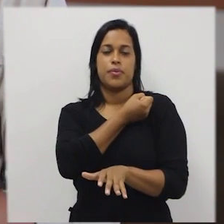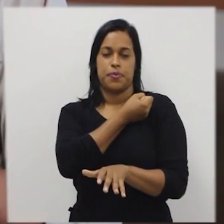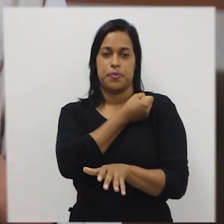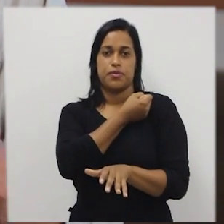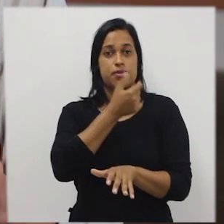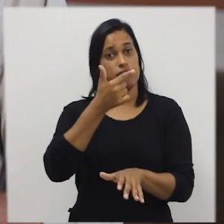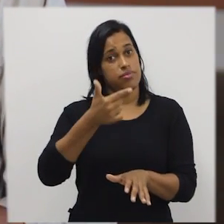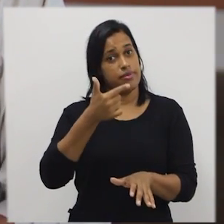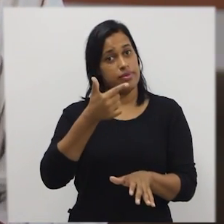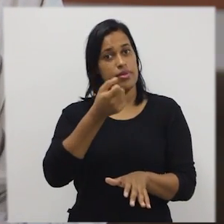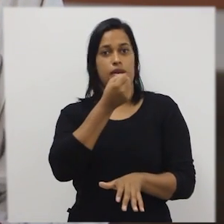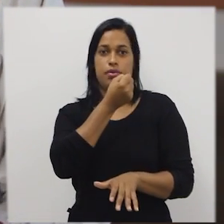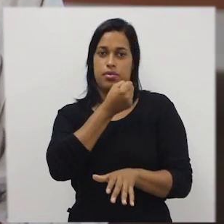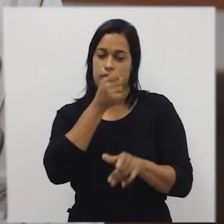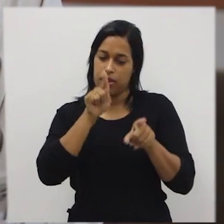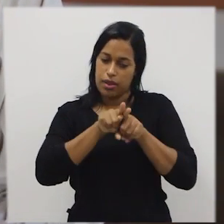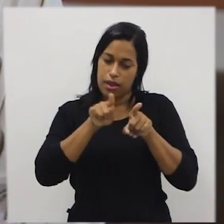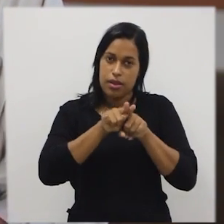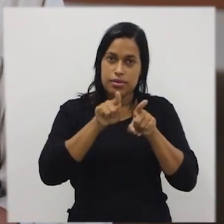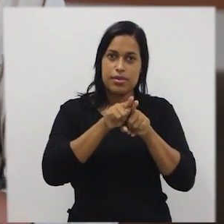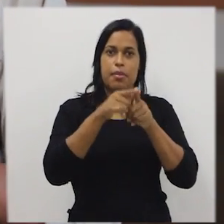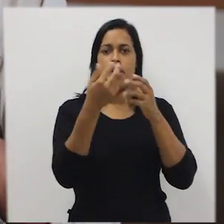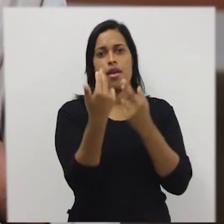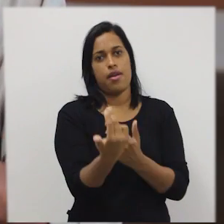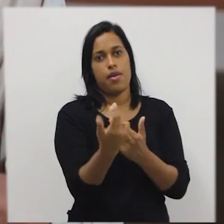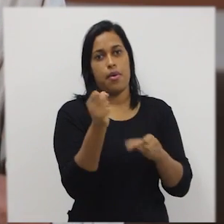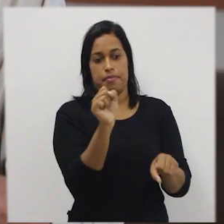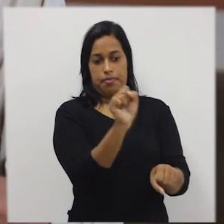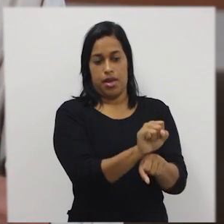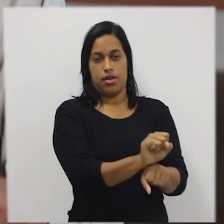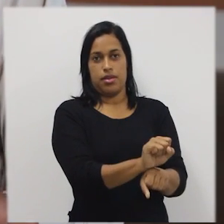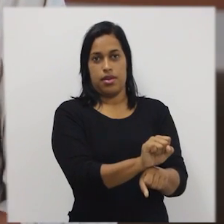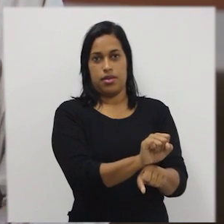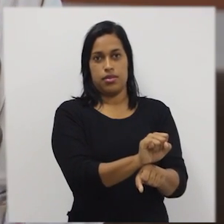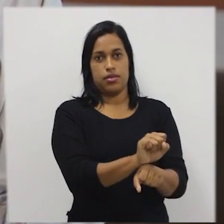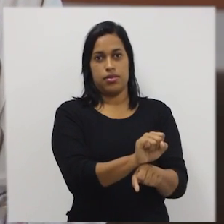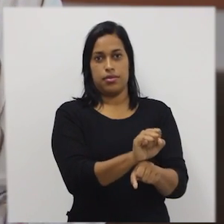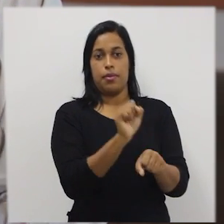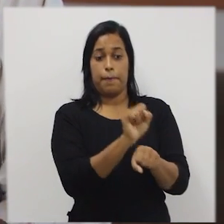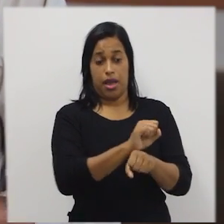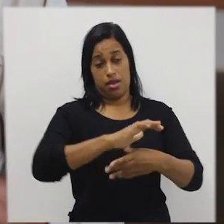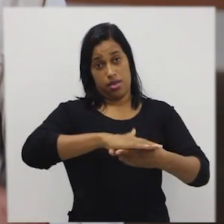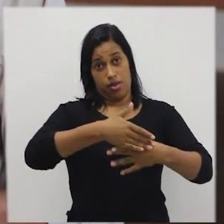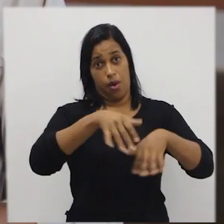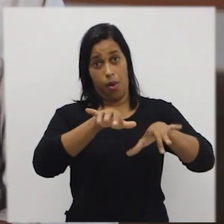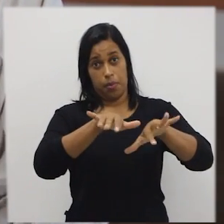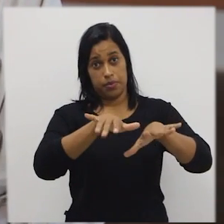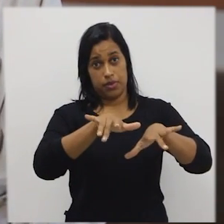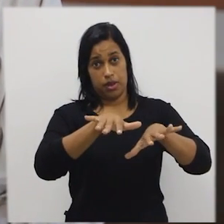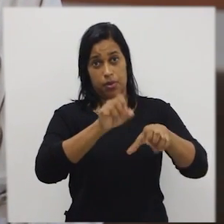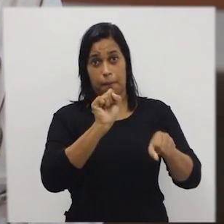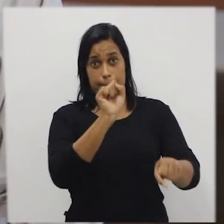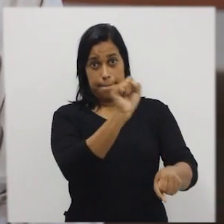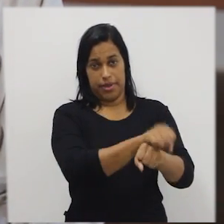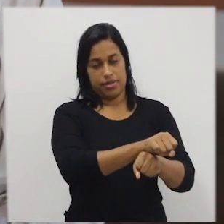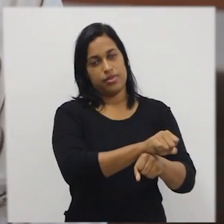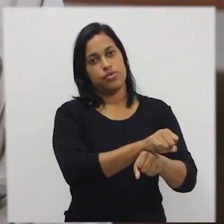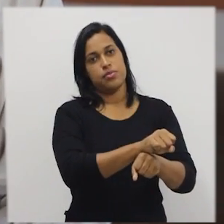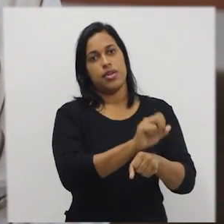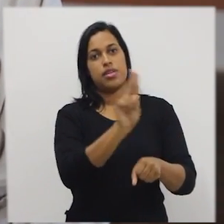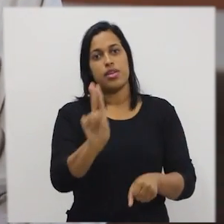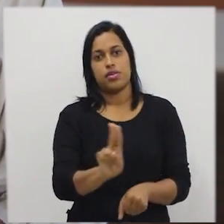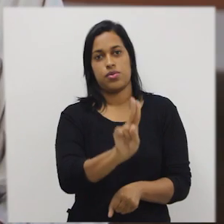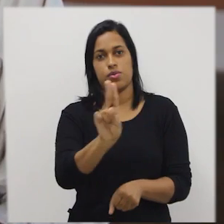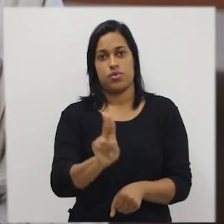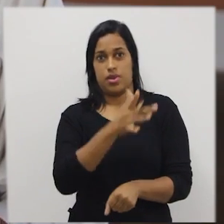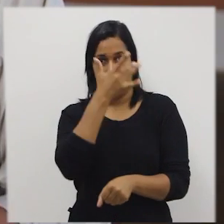O segundo comando, da mesma forma, ele vai parar o computador, ele vai parar o programa, aguardando